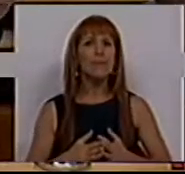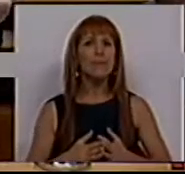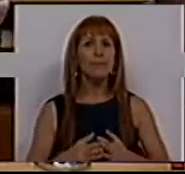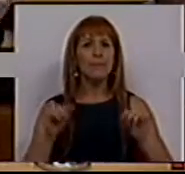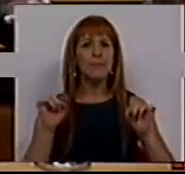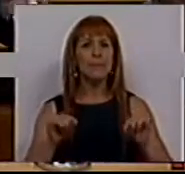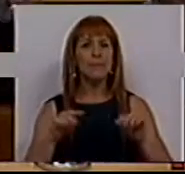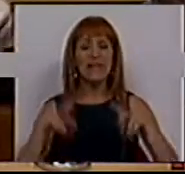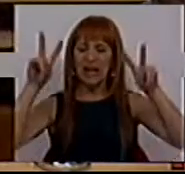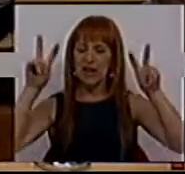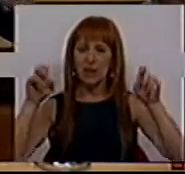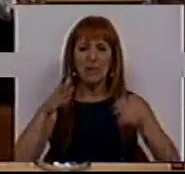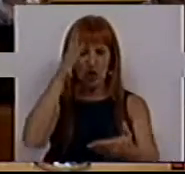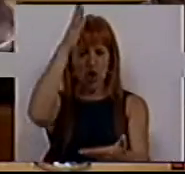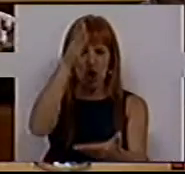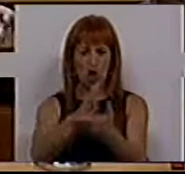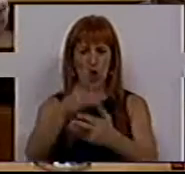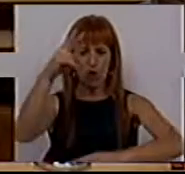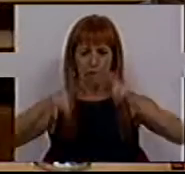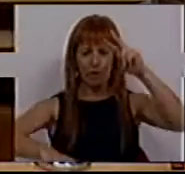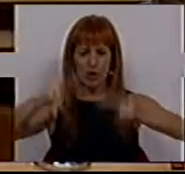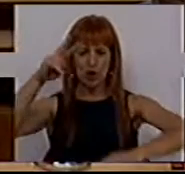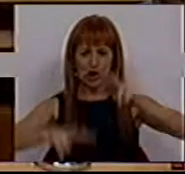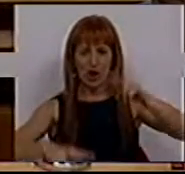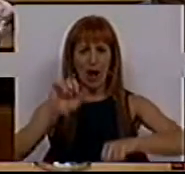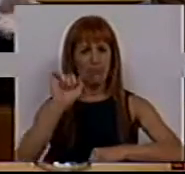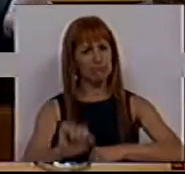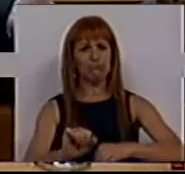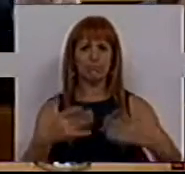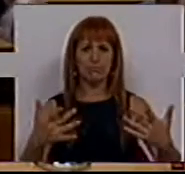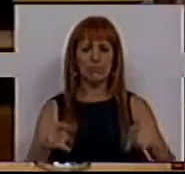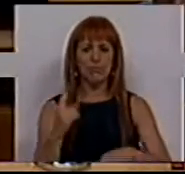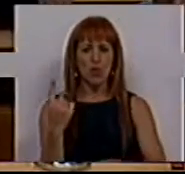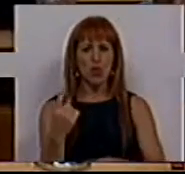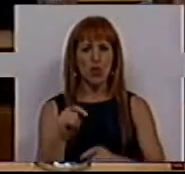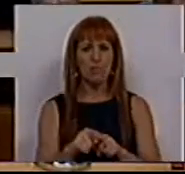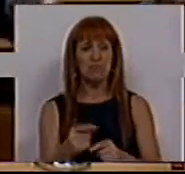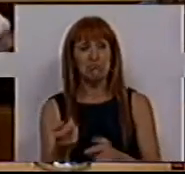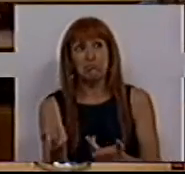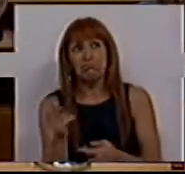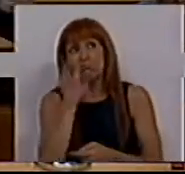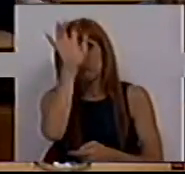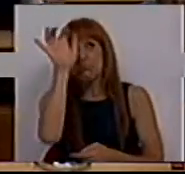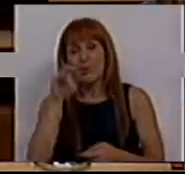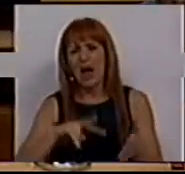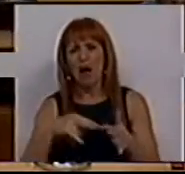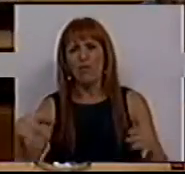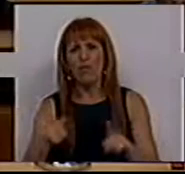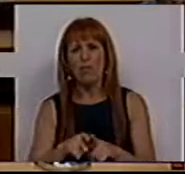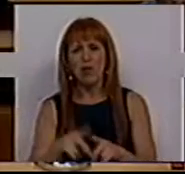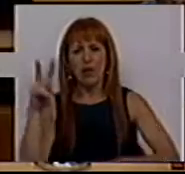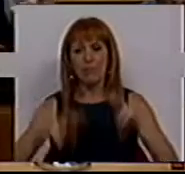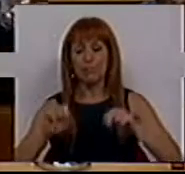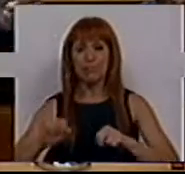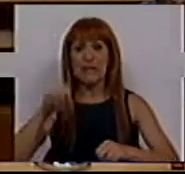este tema da neutralidade fiscal numa suposta reforma da